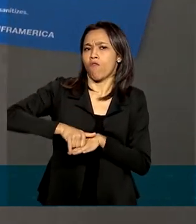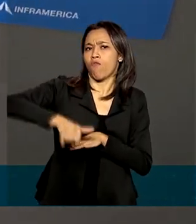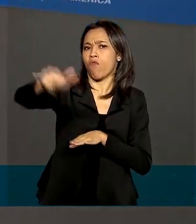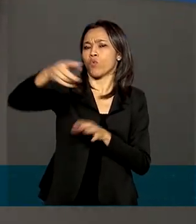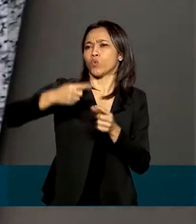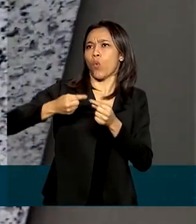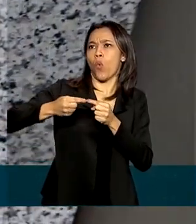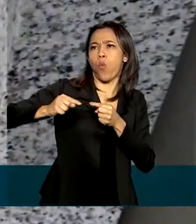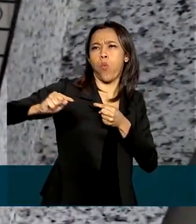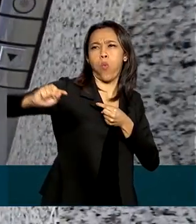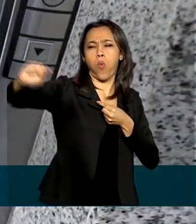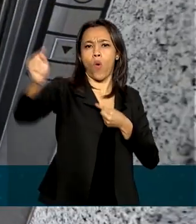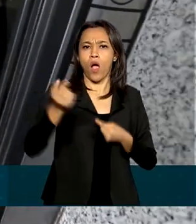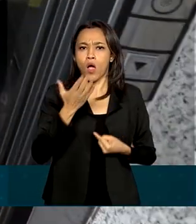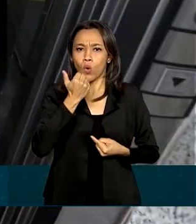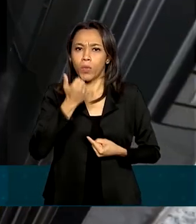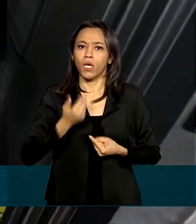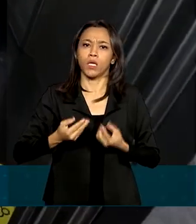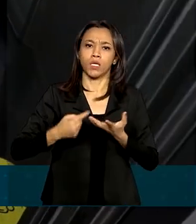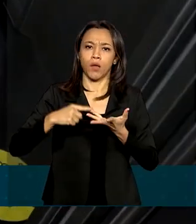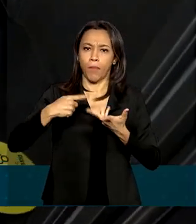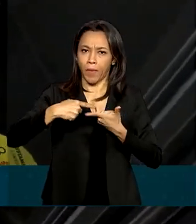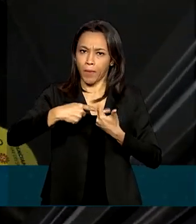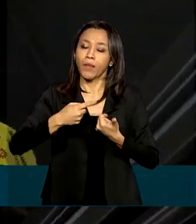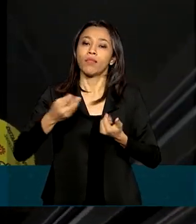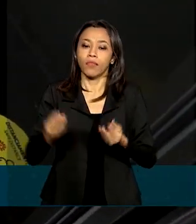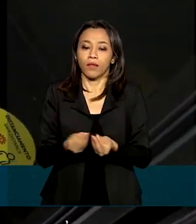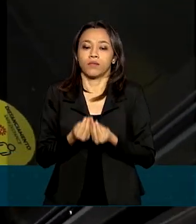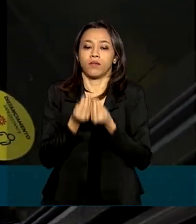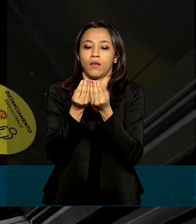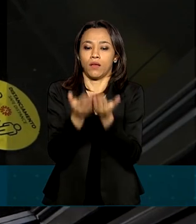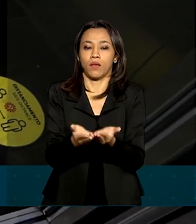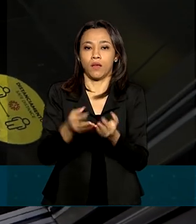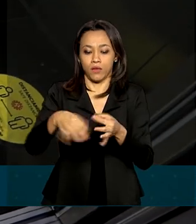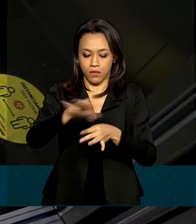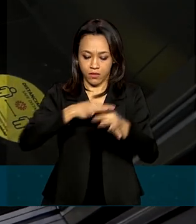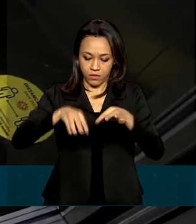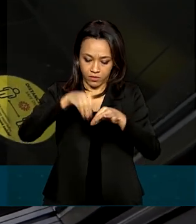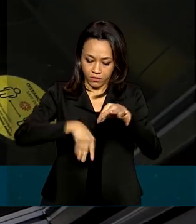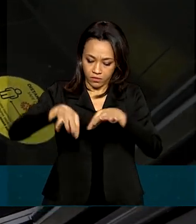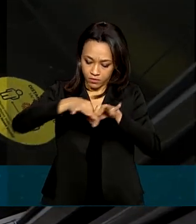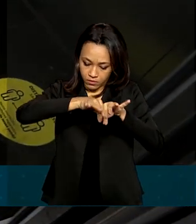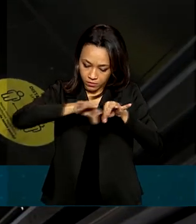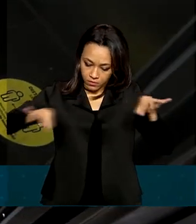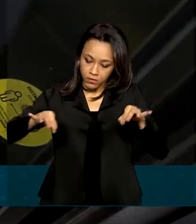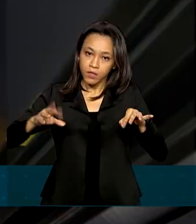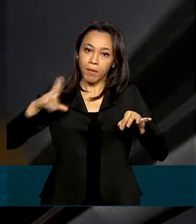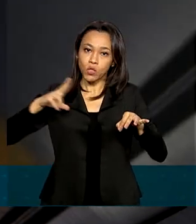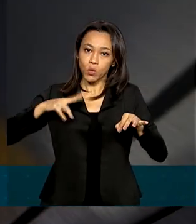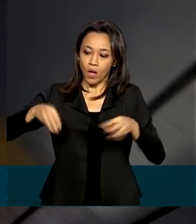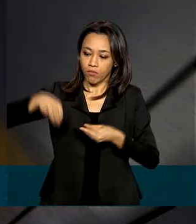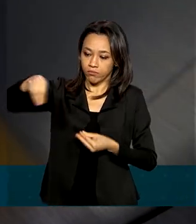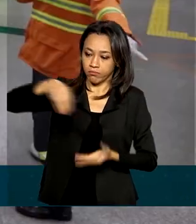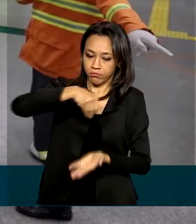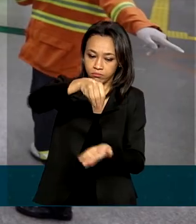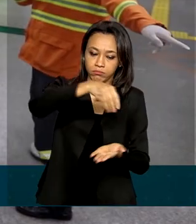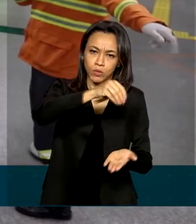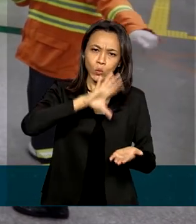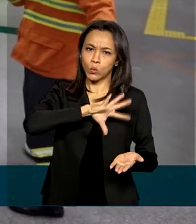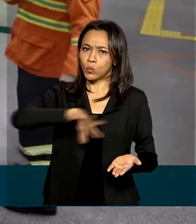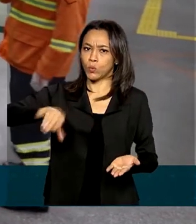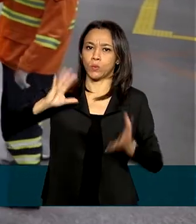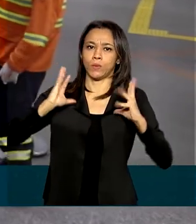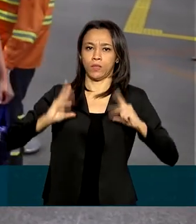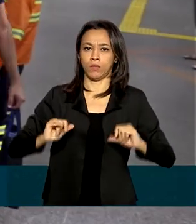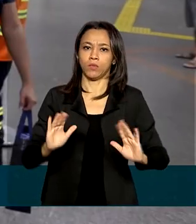longos, os alimentos e bebidas devem ser servidos em embalagens individuais, tudo já higienizado.